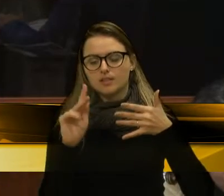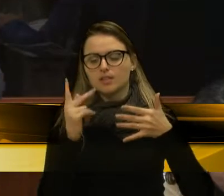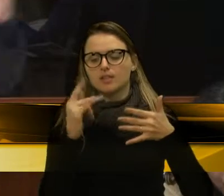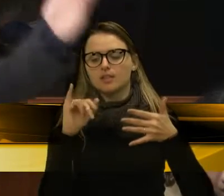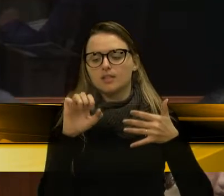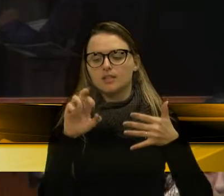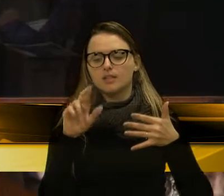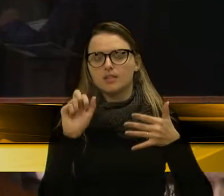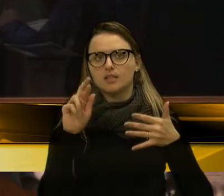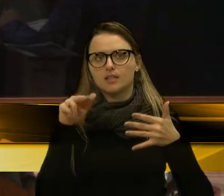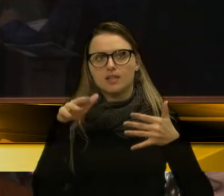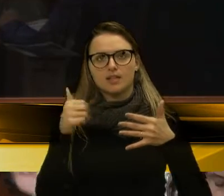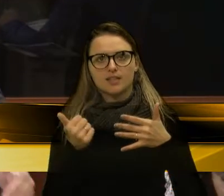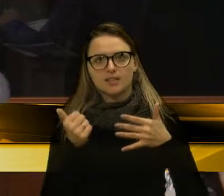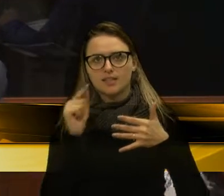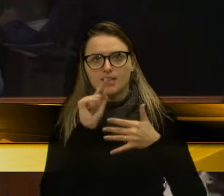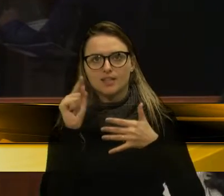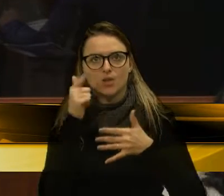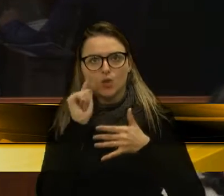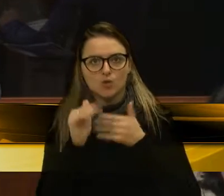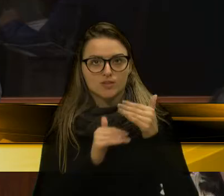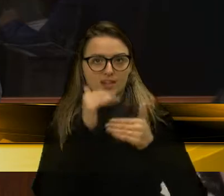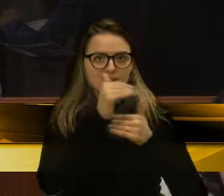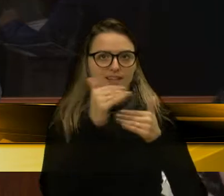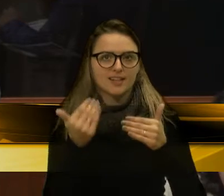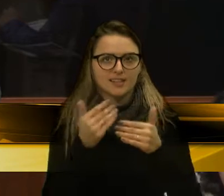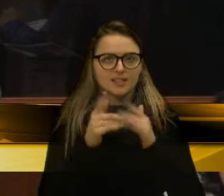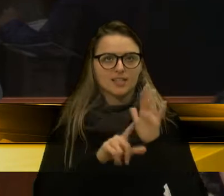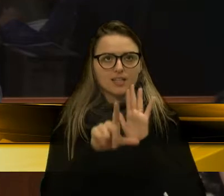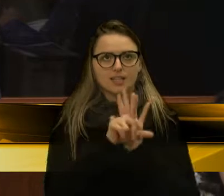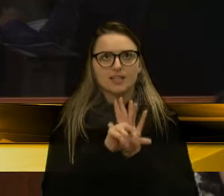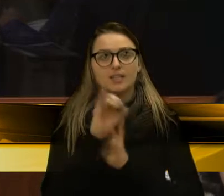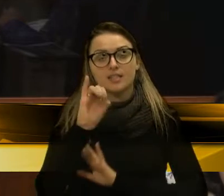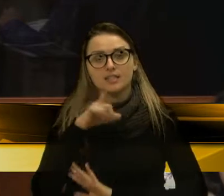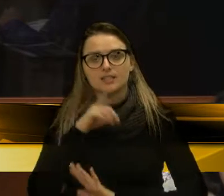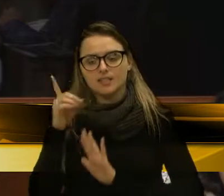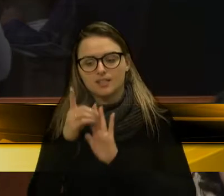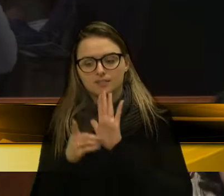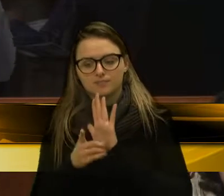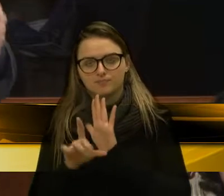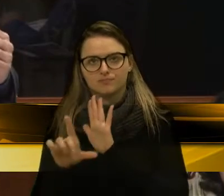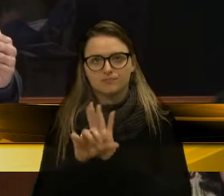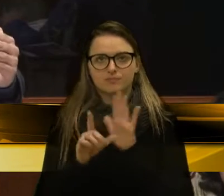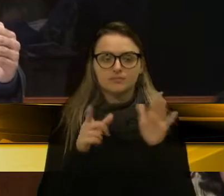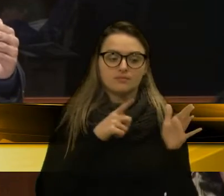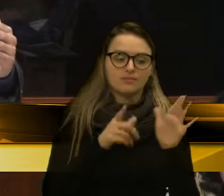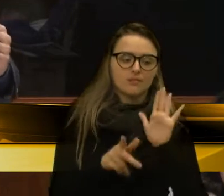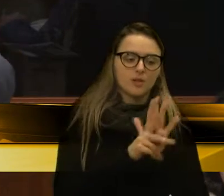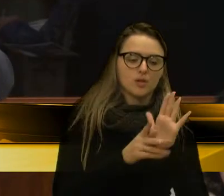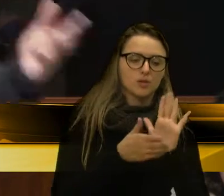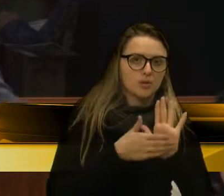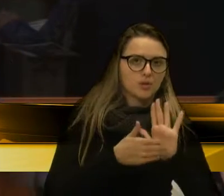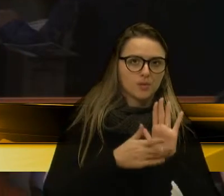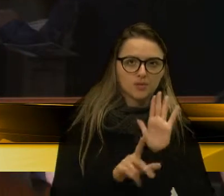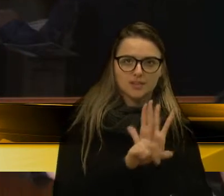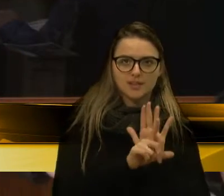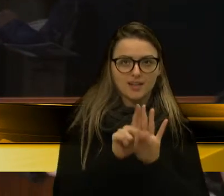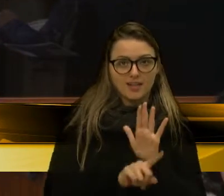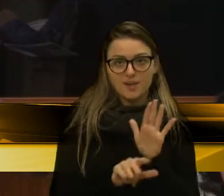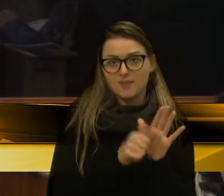O decreto é inferior à lei. Se existe um decreto que visa regulamentar e nós estamos propondo uma lei, melhor.